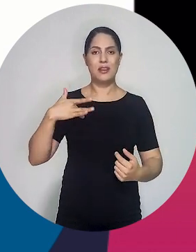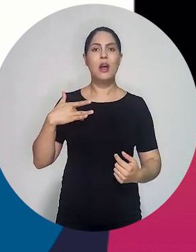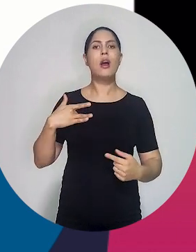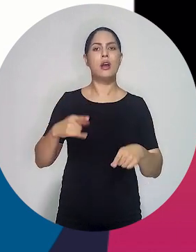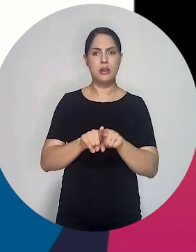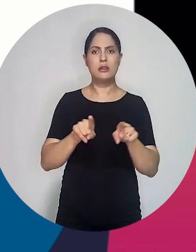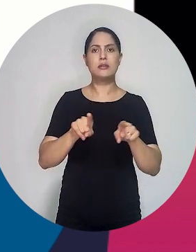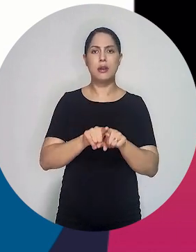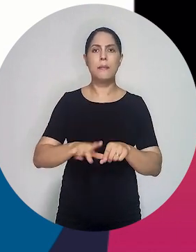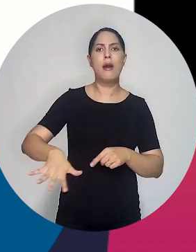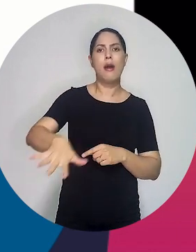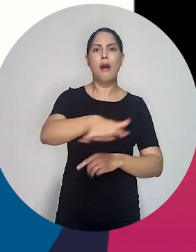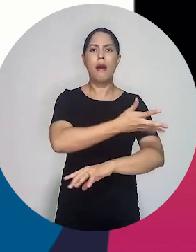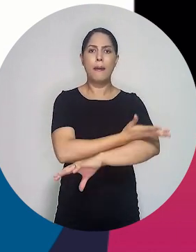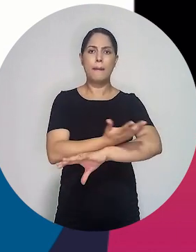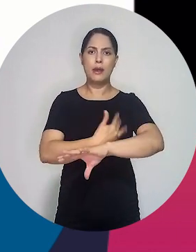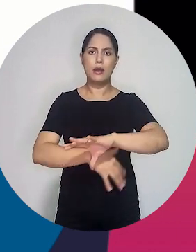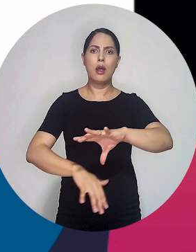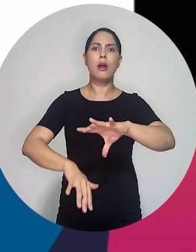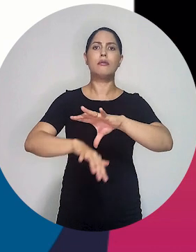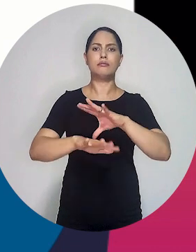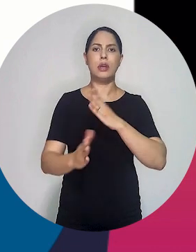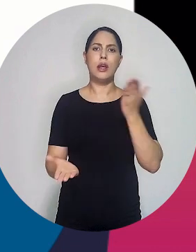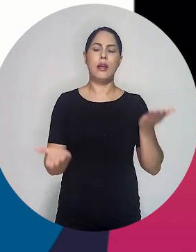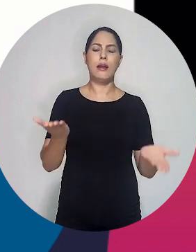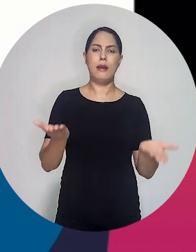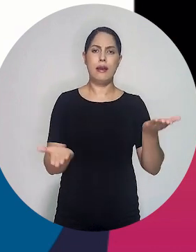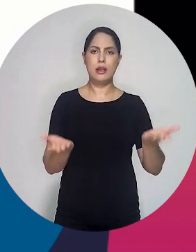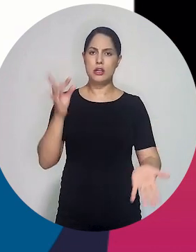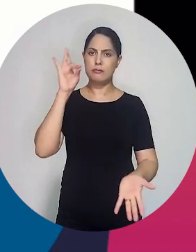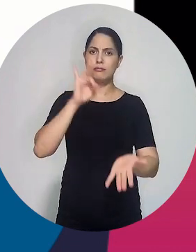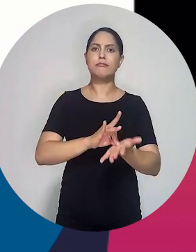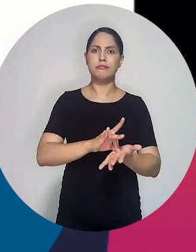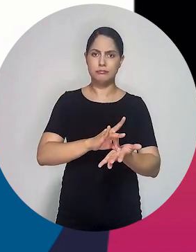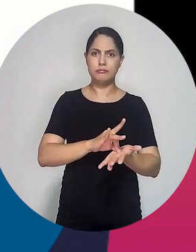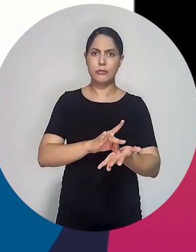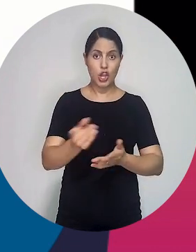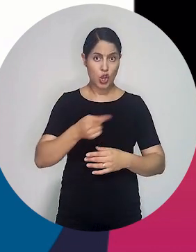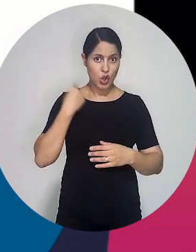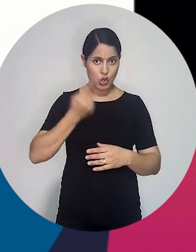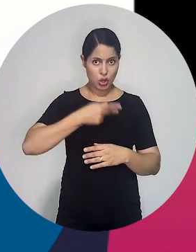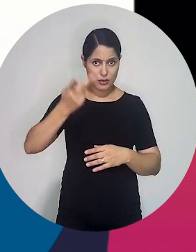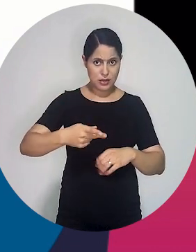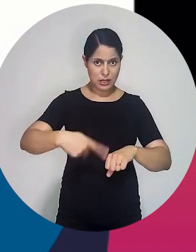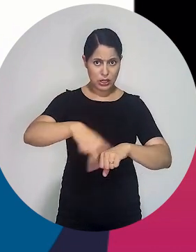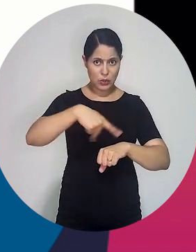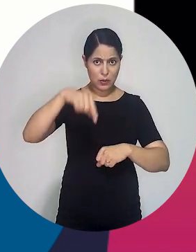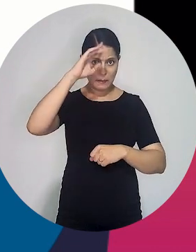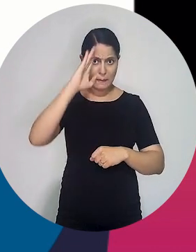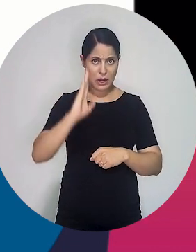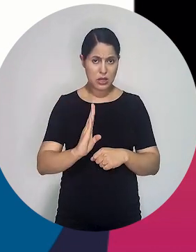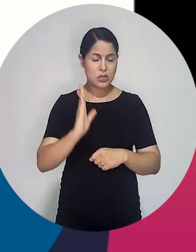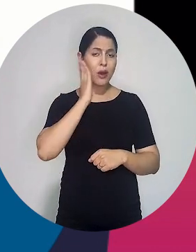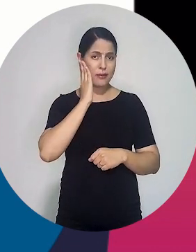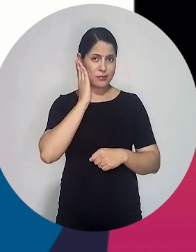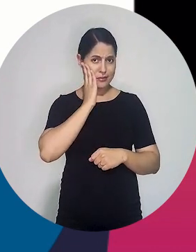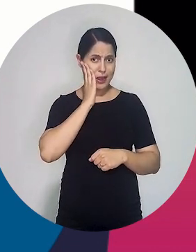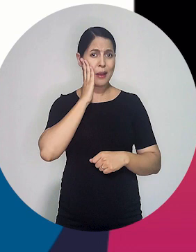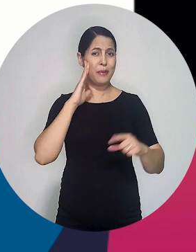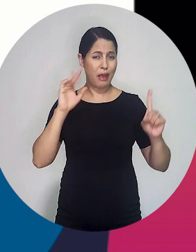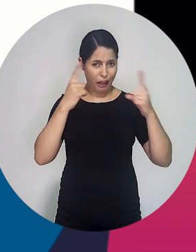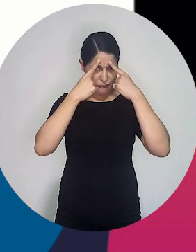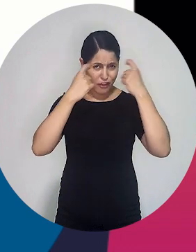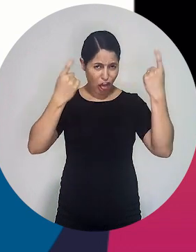Nesta forma, nós assinamos o acesso vida, a saúde e o acesso à um ecologicamente equilibrado. Nós temos